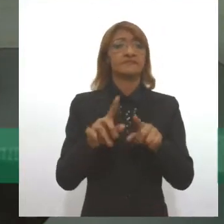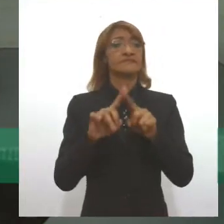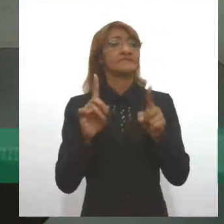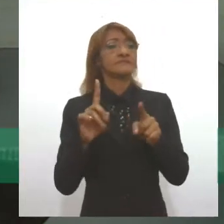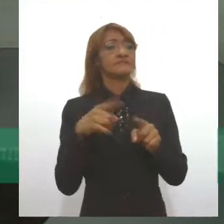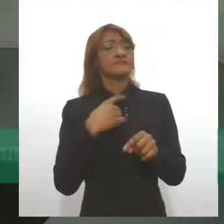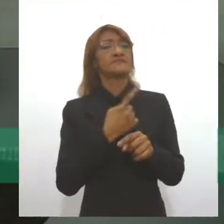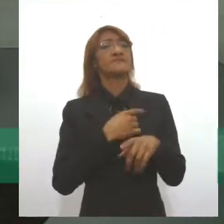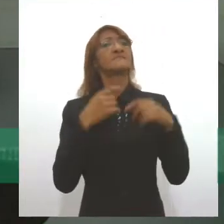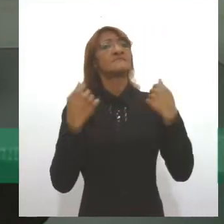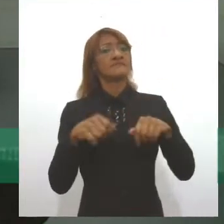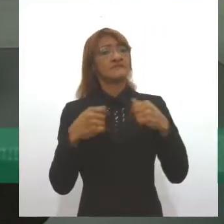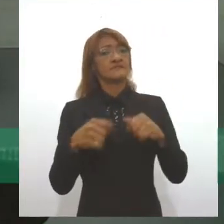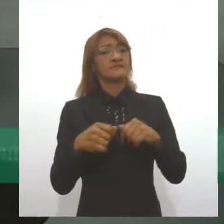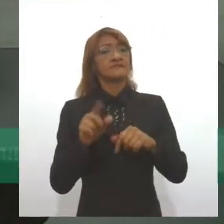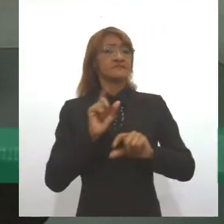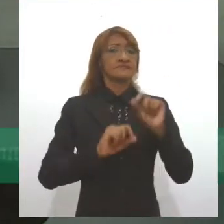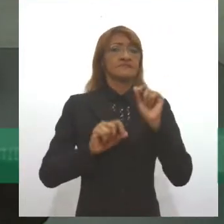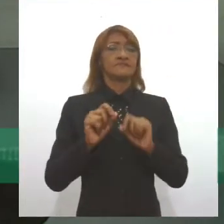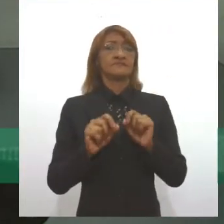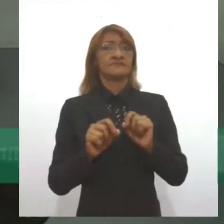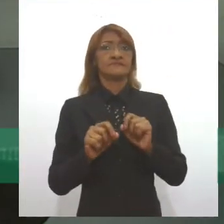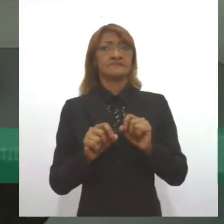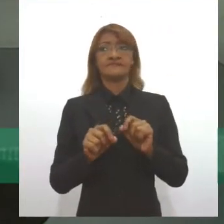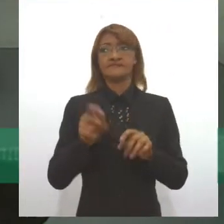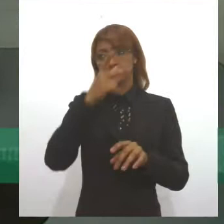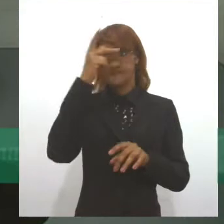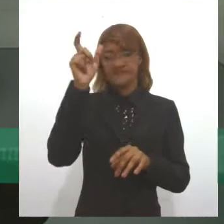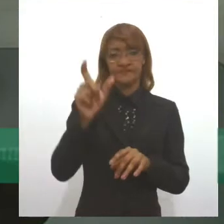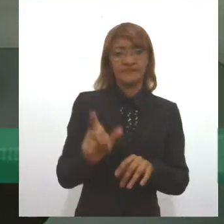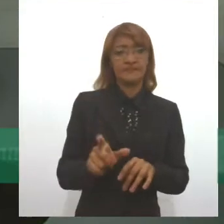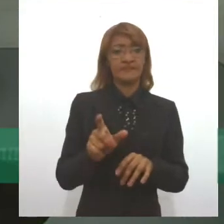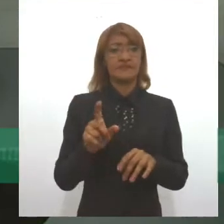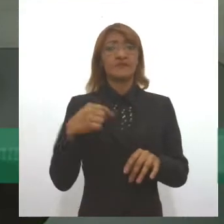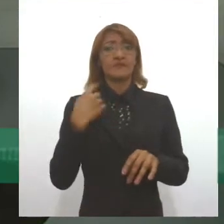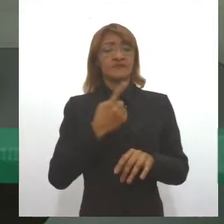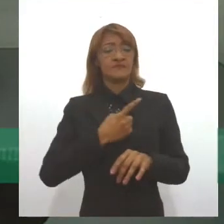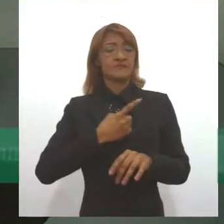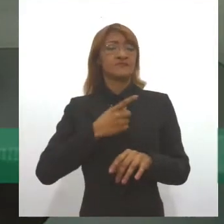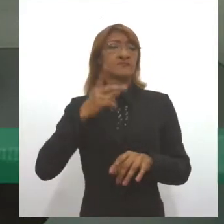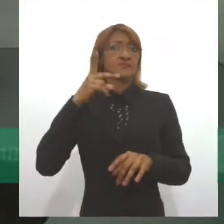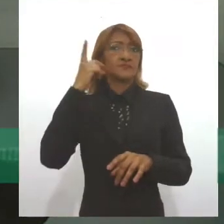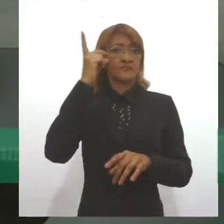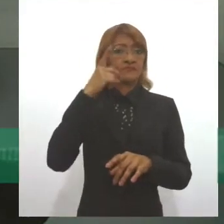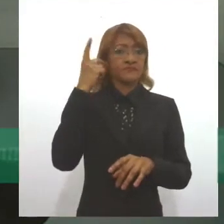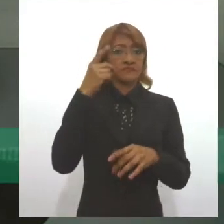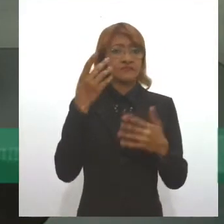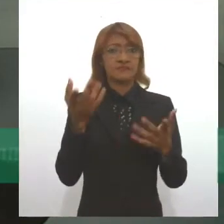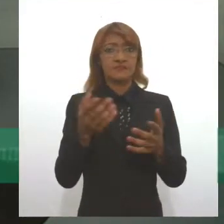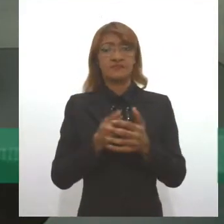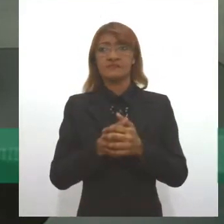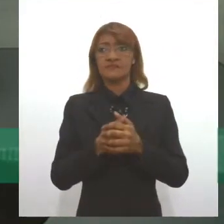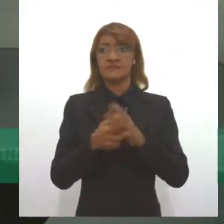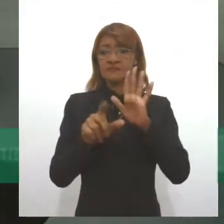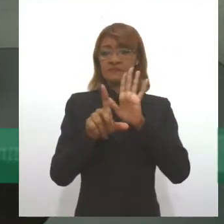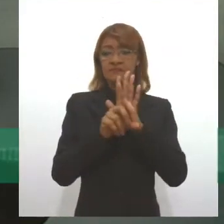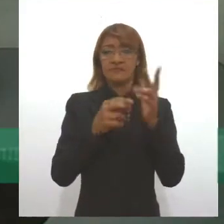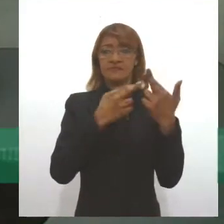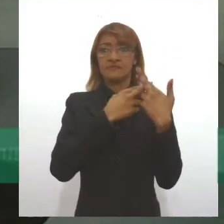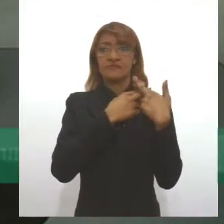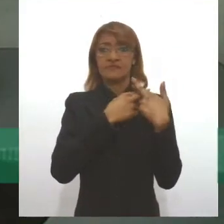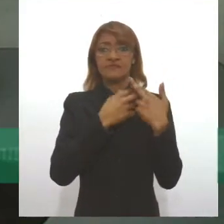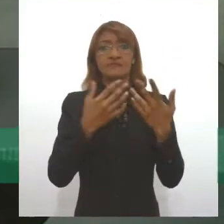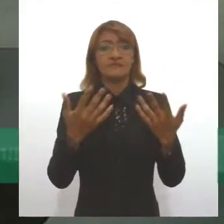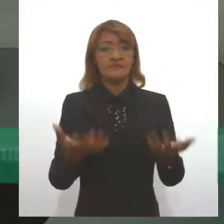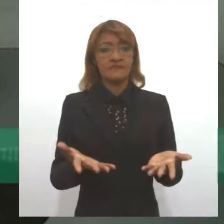temos que fazer como pessoas públicas, legisladores, executores de políticas públicas, é exatamente construir o